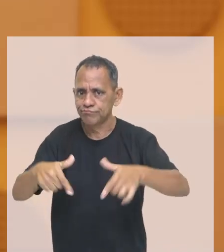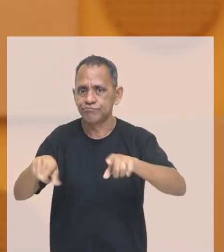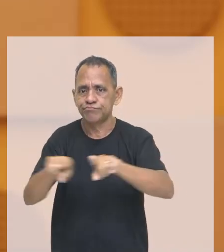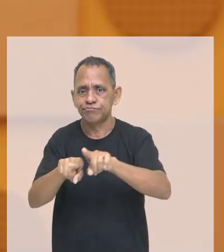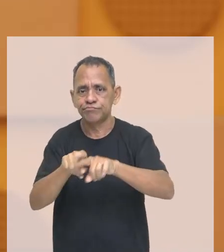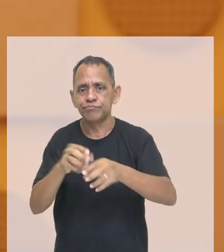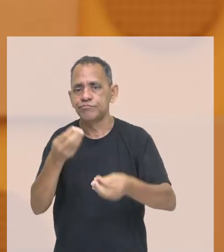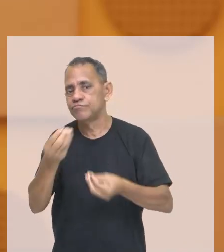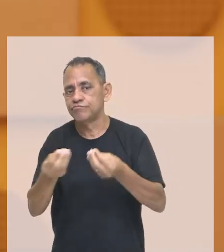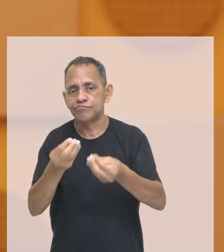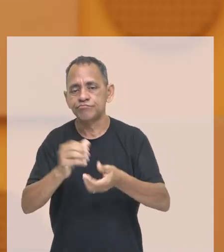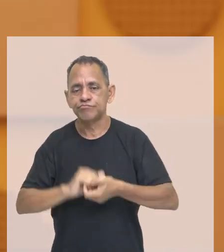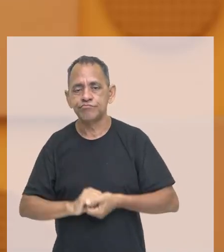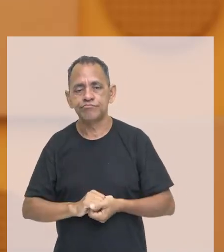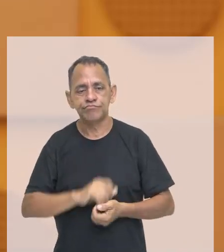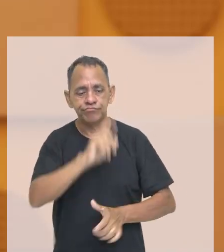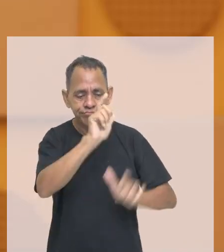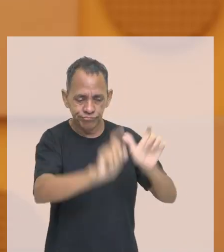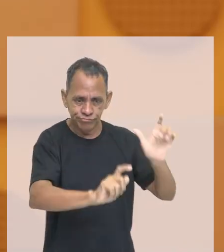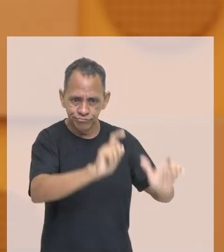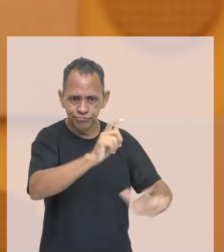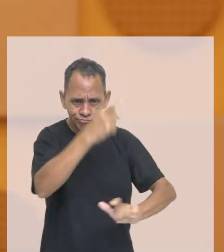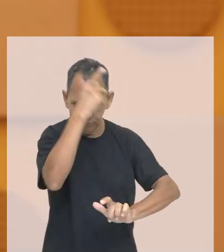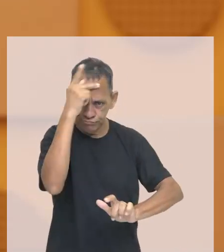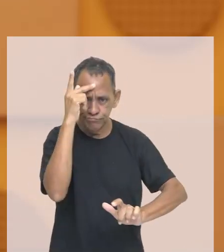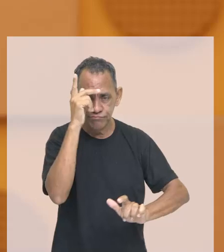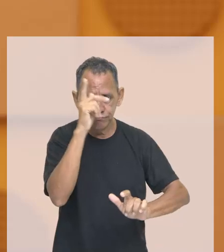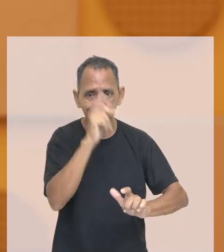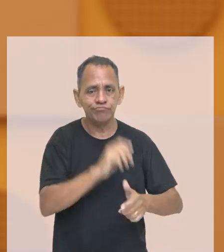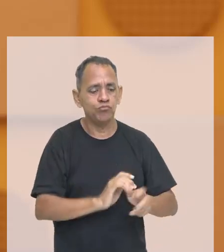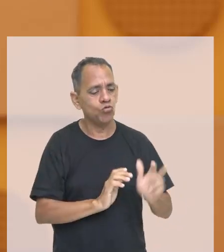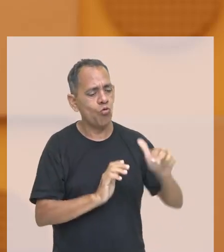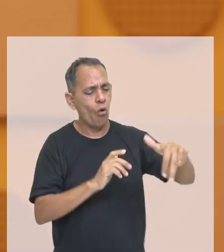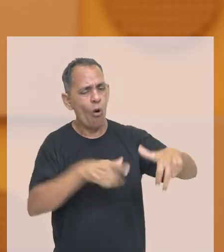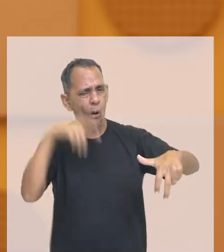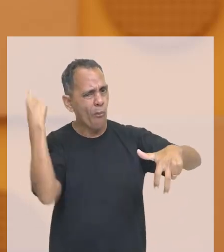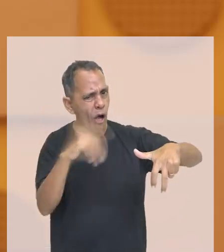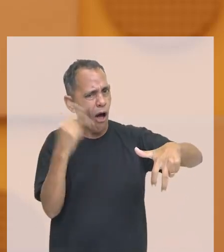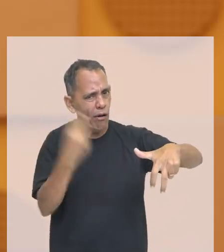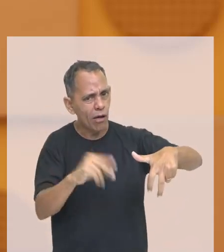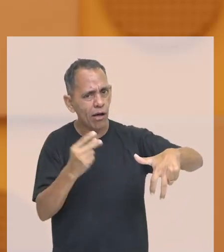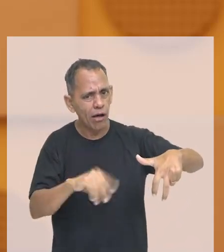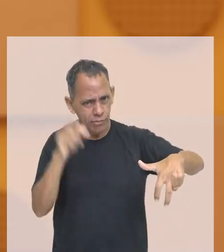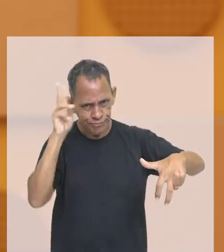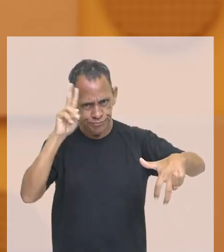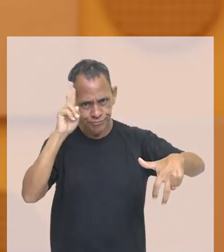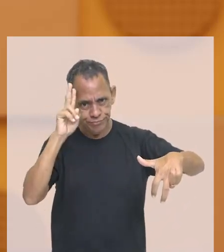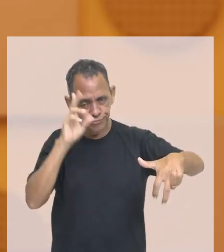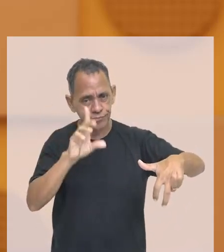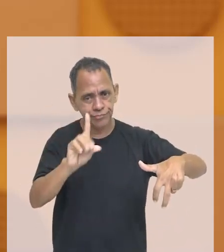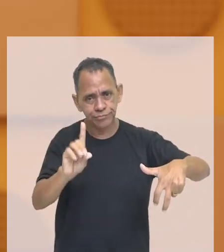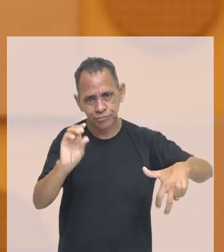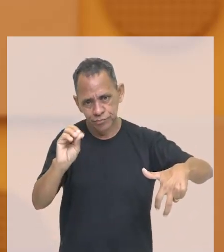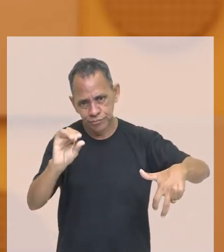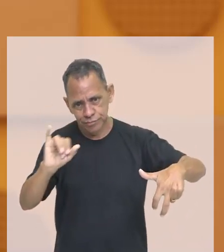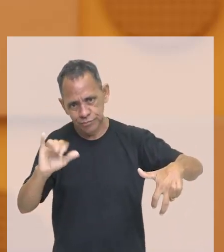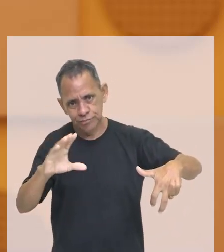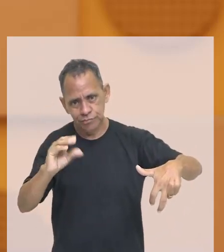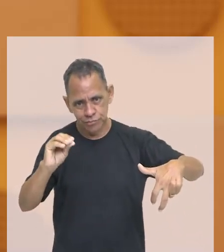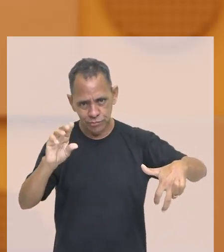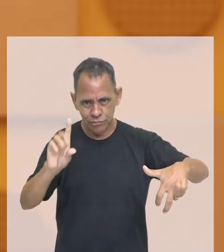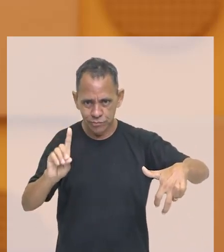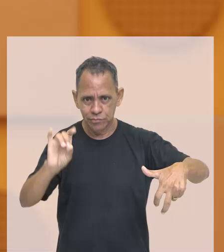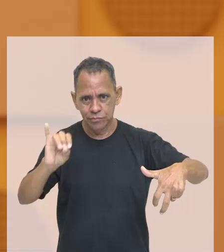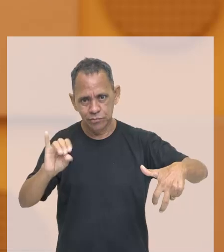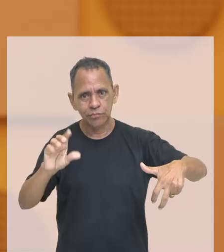porões da ditadura, nos porões do doicode. E essa transição política de um regime autoritário para um